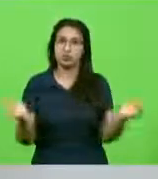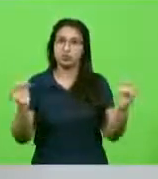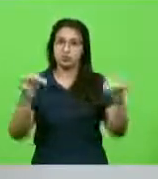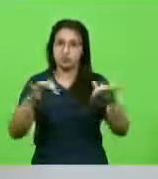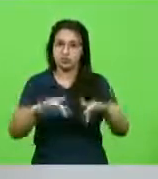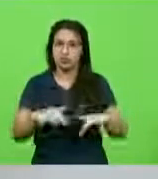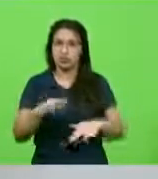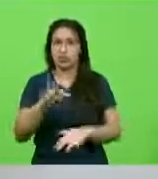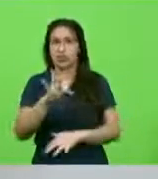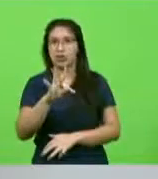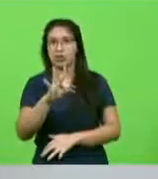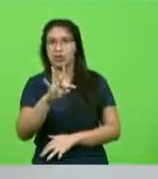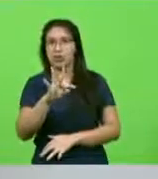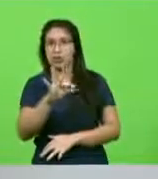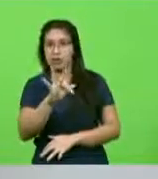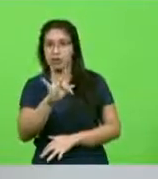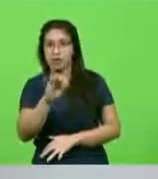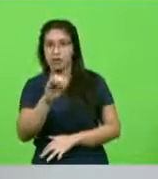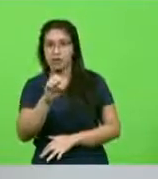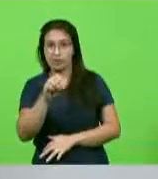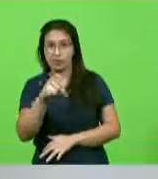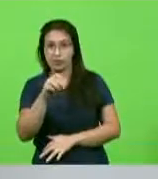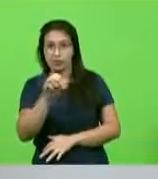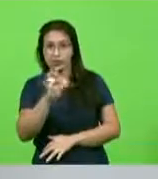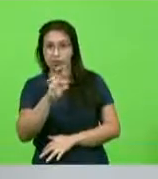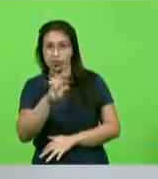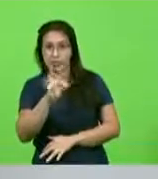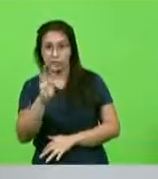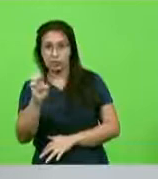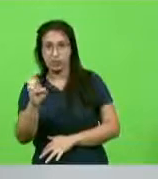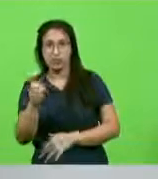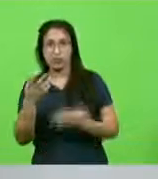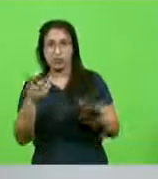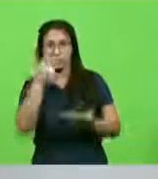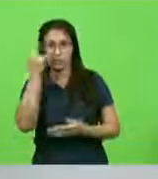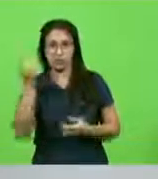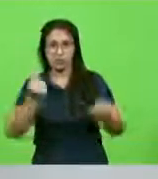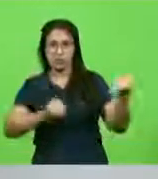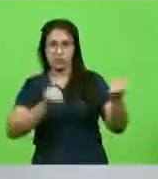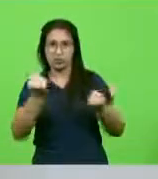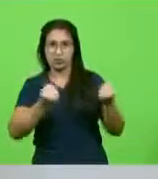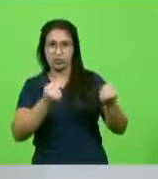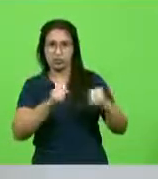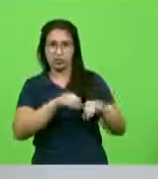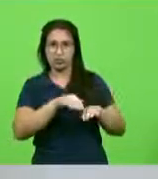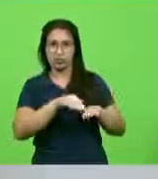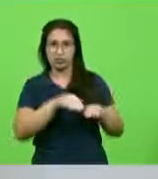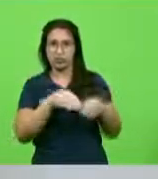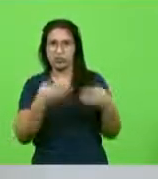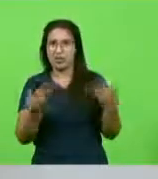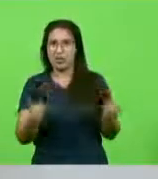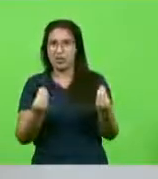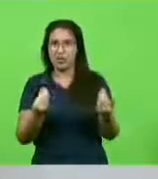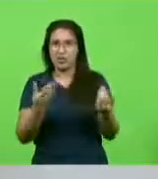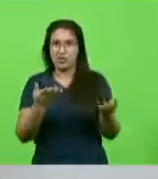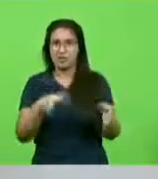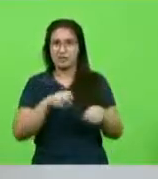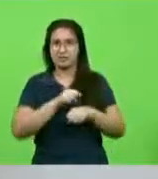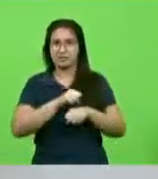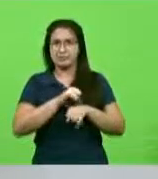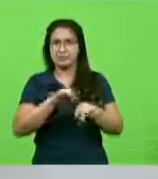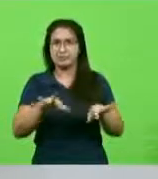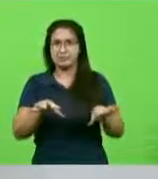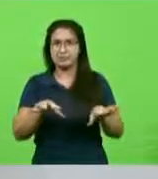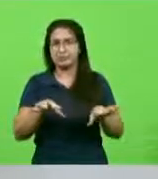com a Fesporte, proibiram o automobilismo. O cara que entra no kart, no carro, ah, ele não pode pilotar, quem é que ele vai contaminar?